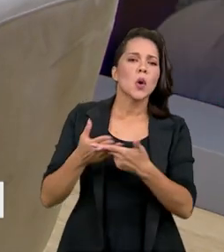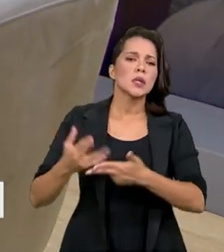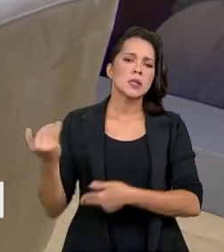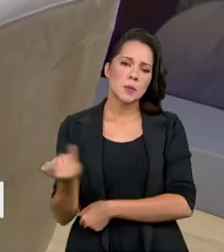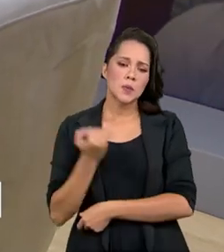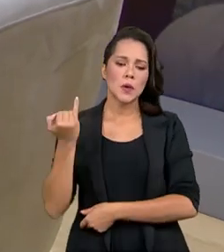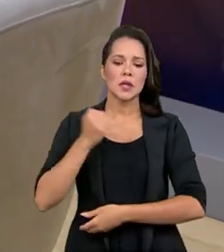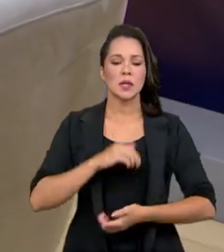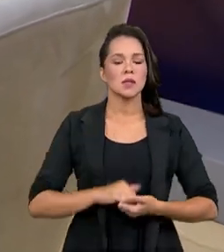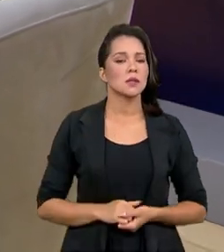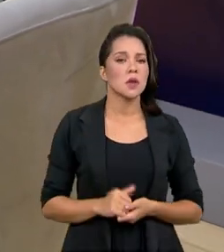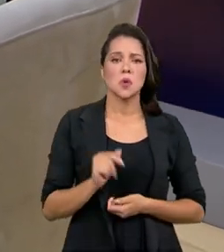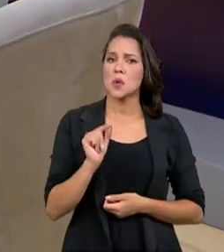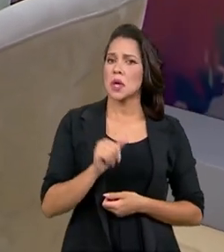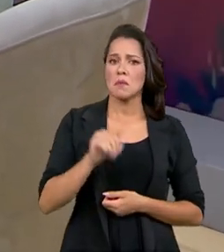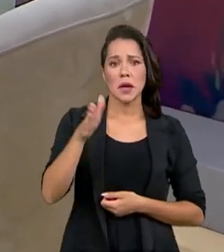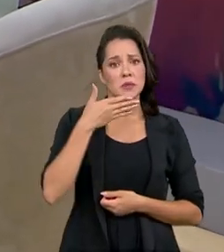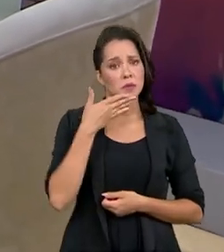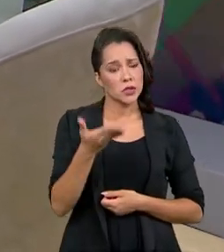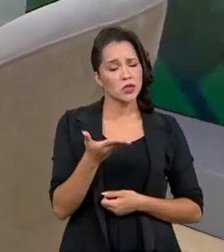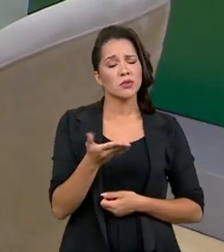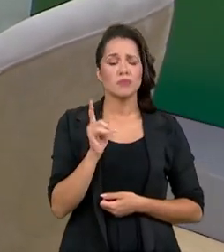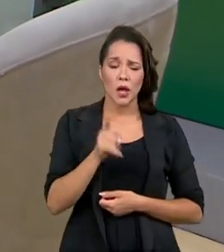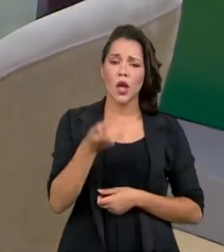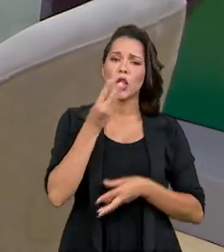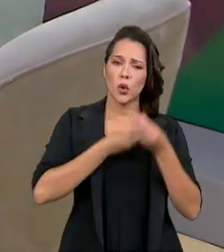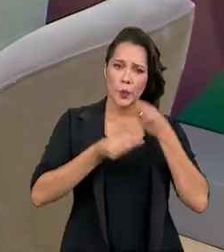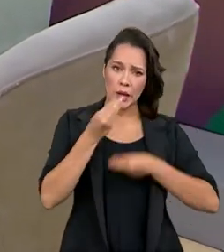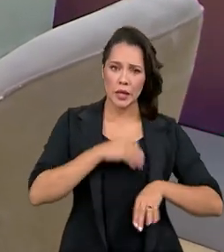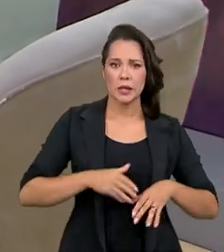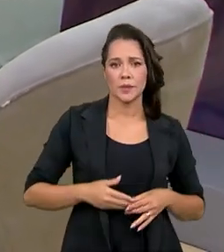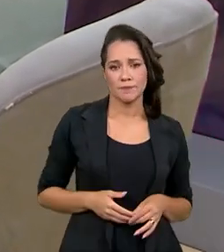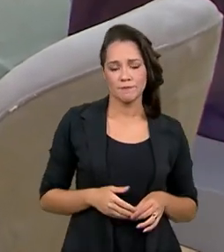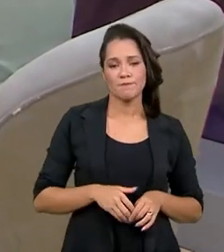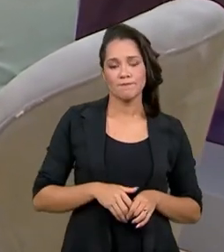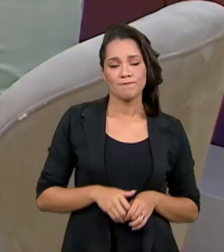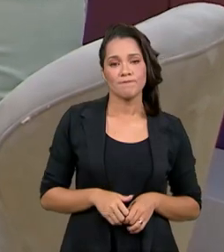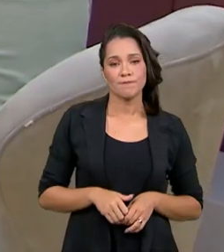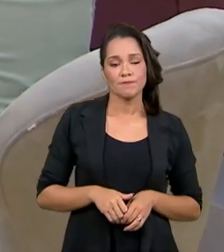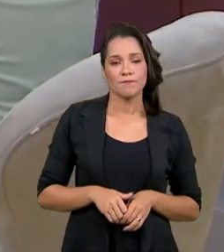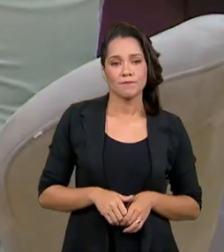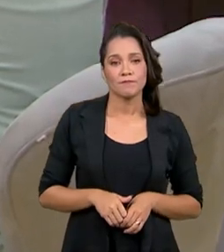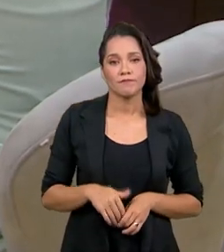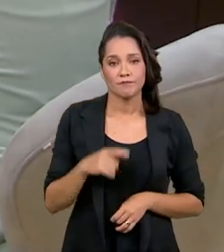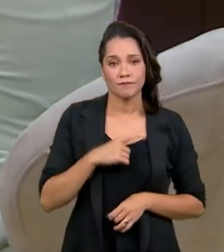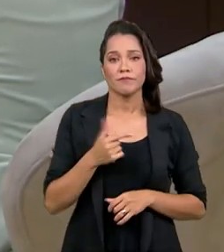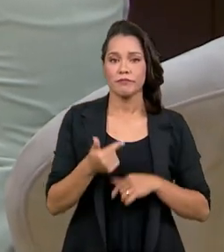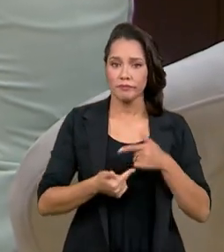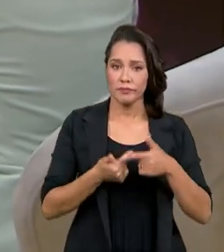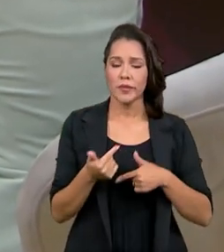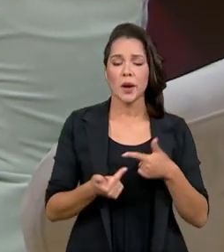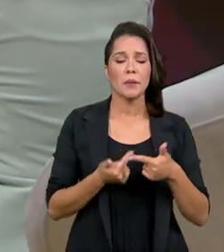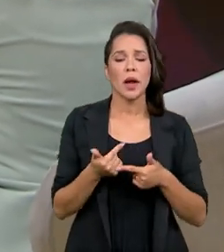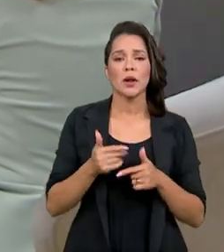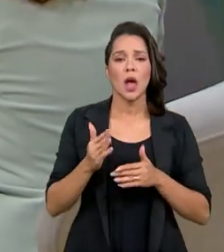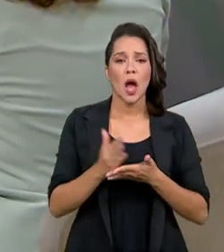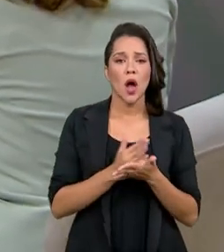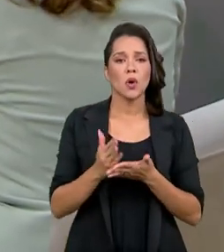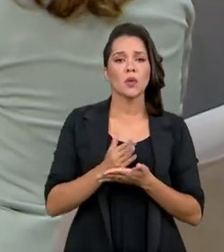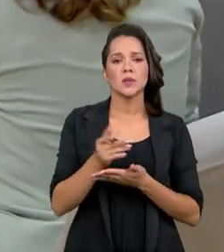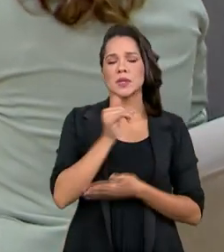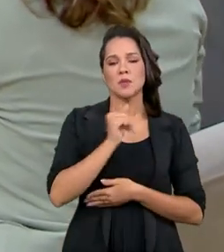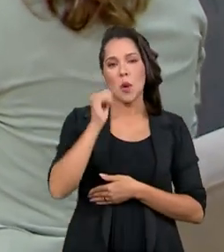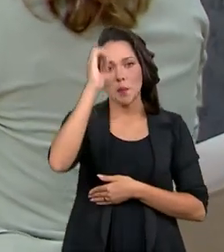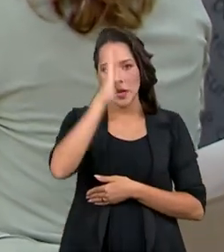essenciais e o que é mais solicitado, de fato, é alimentos. Temos, trabalhamos com algumas iniciativas, Brasil